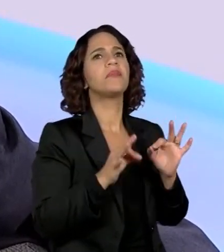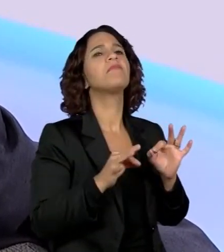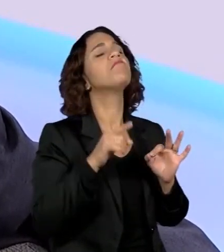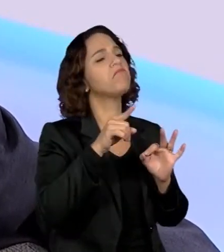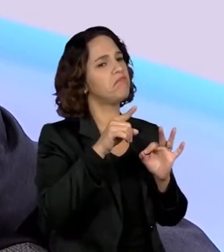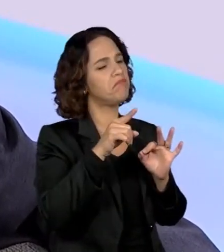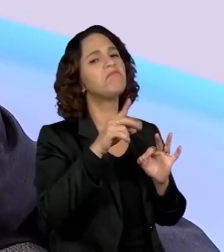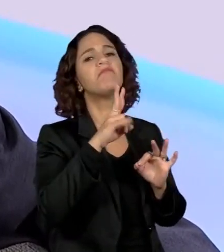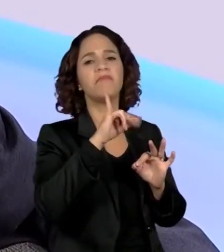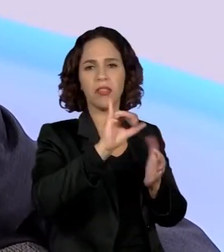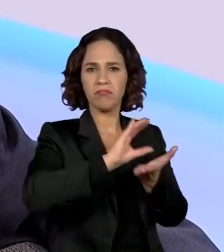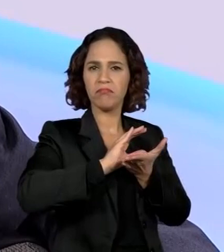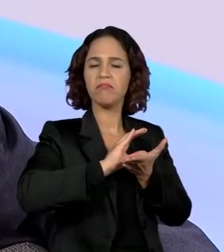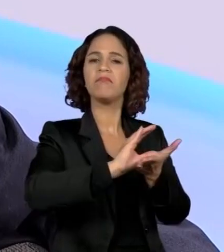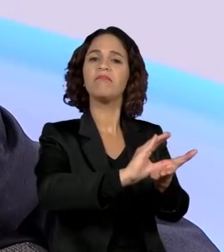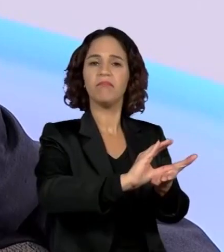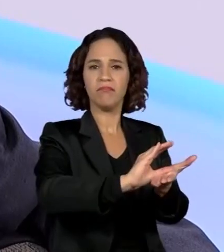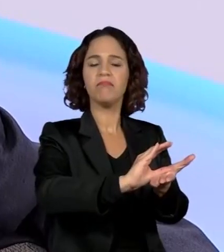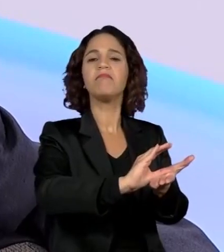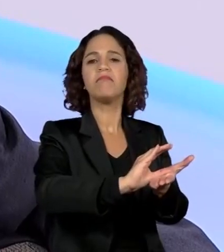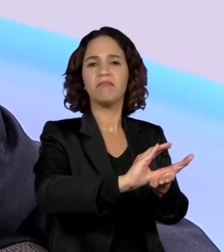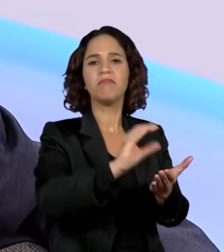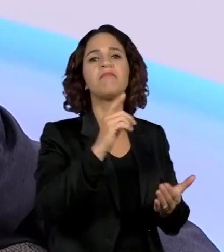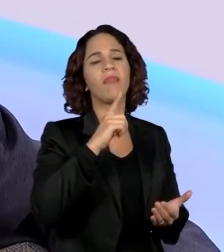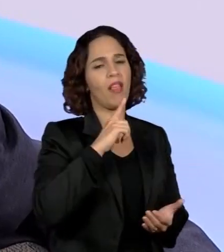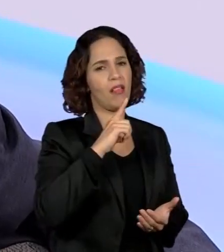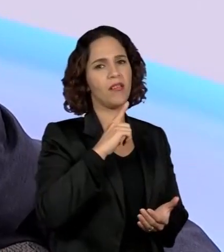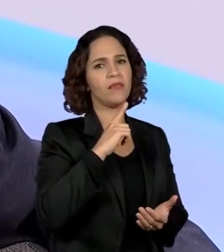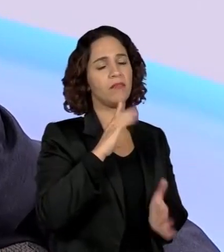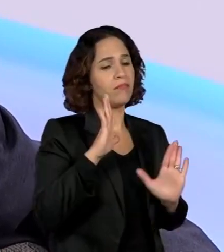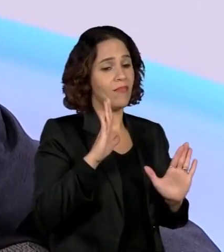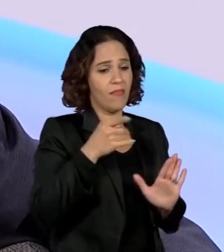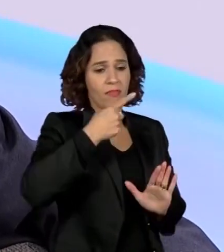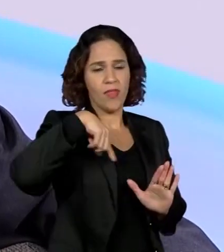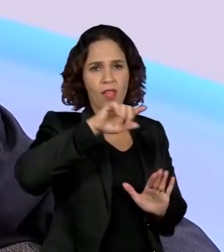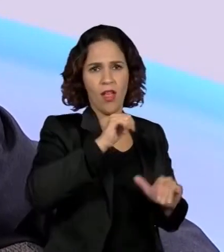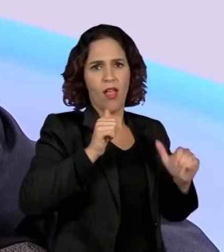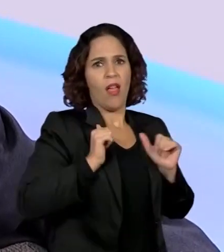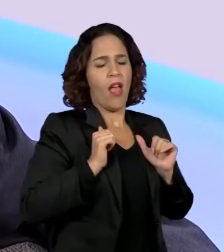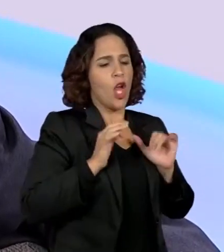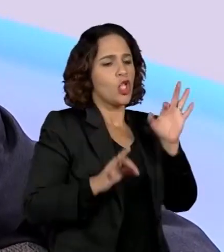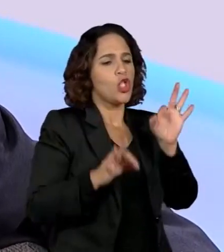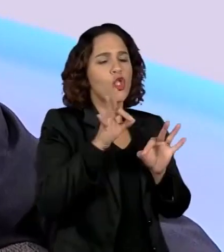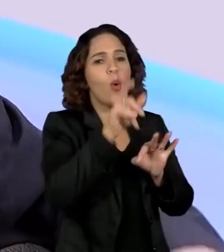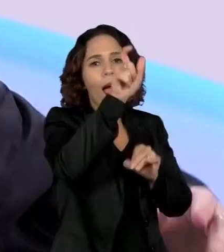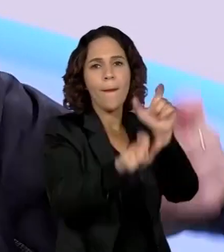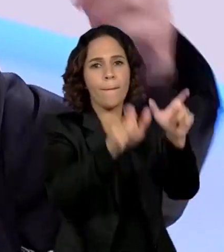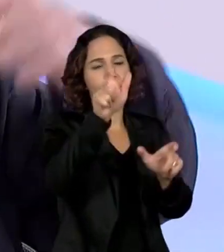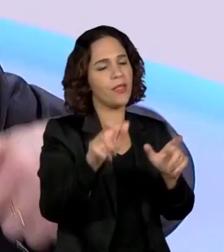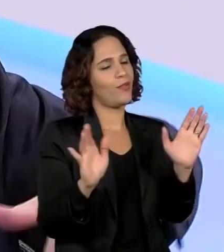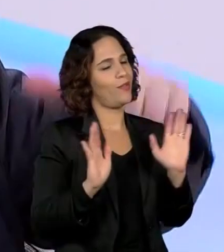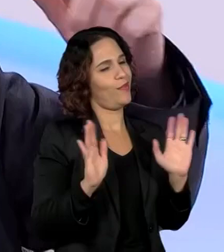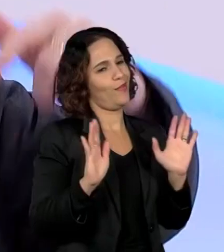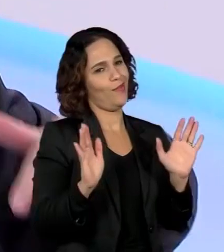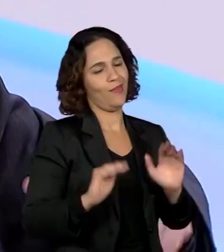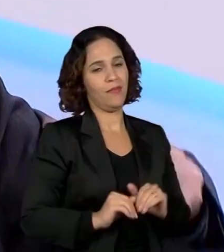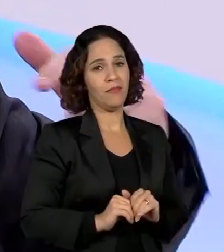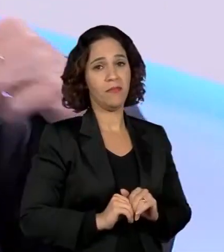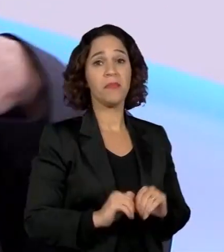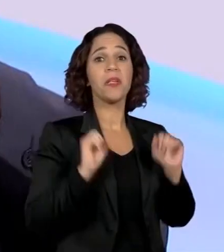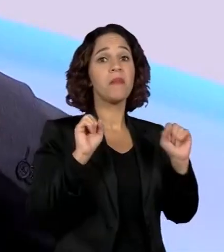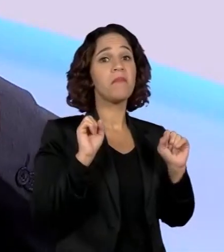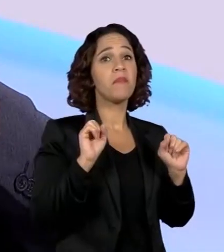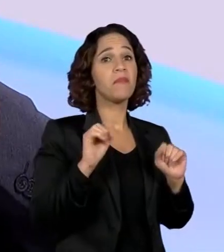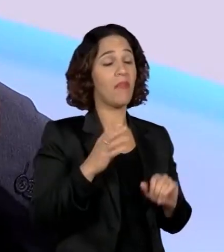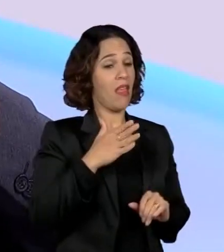receberá, receberá apoio financeiro. Não nos cabe fazer esse tipo de julgamento. Por mais prejudicial